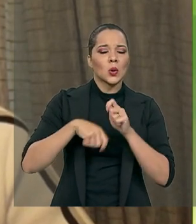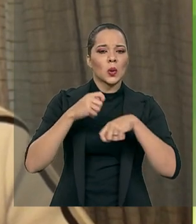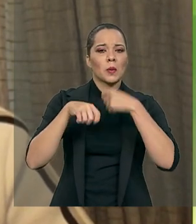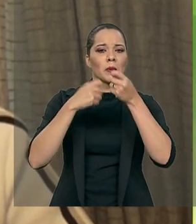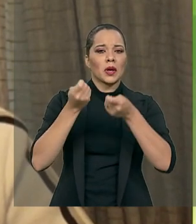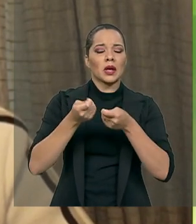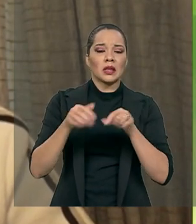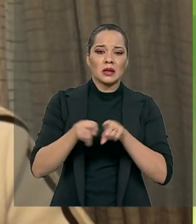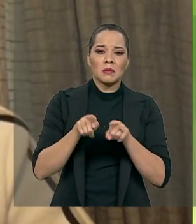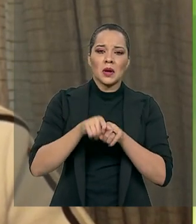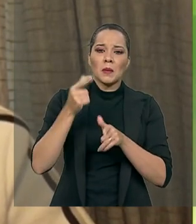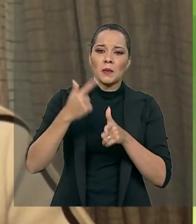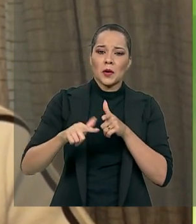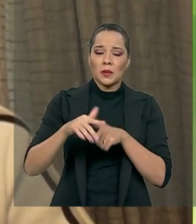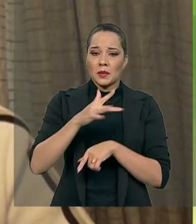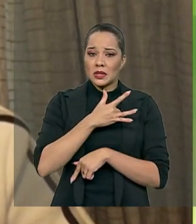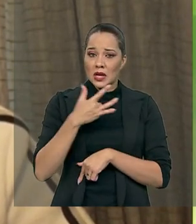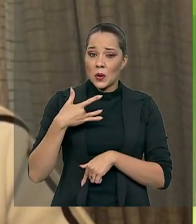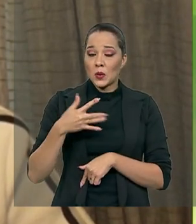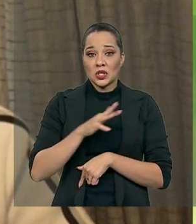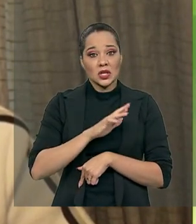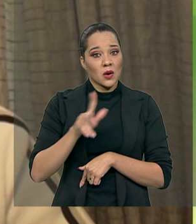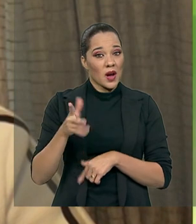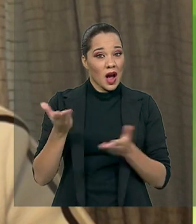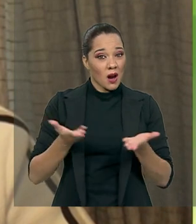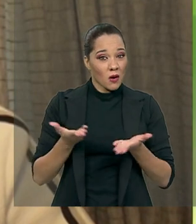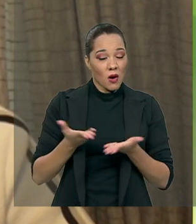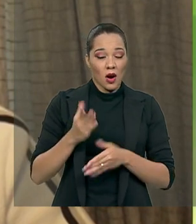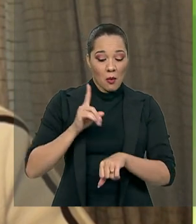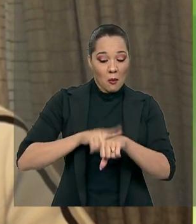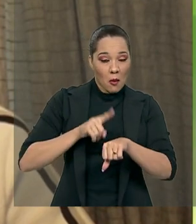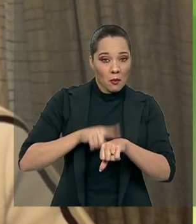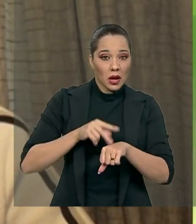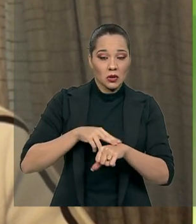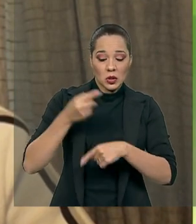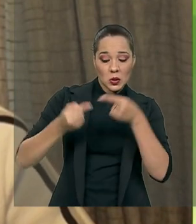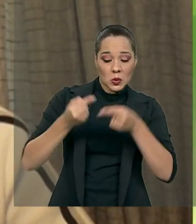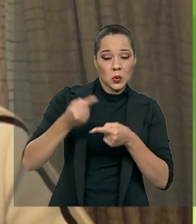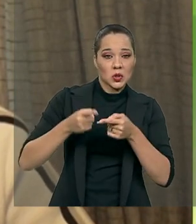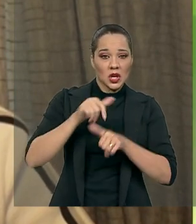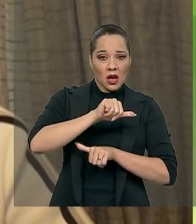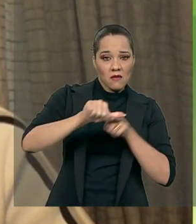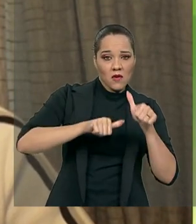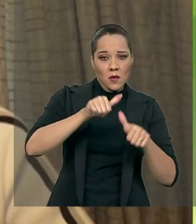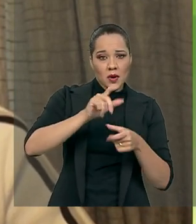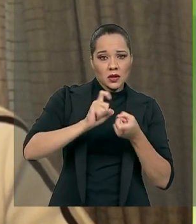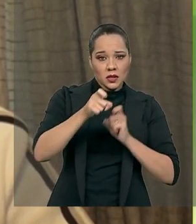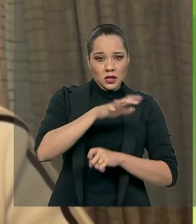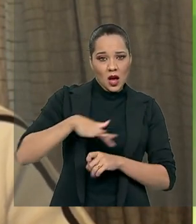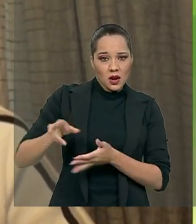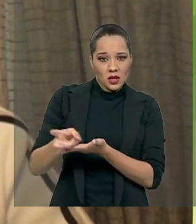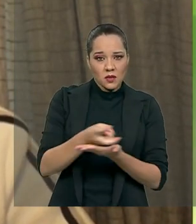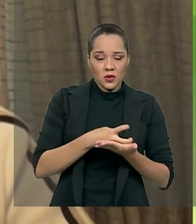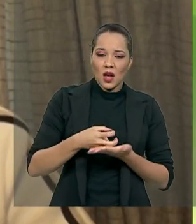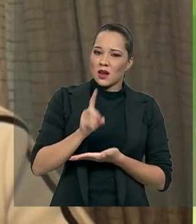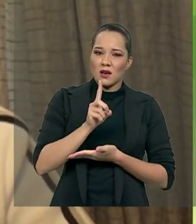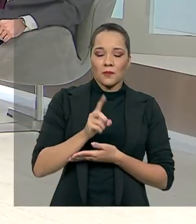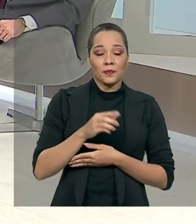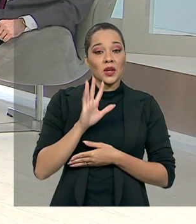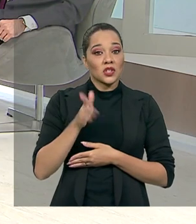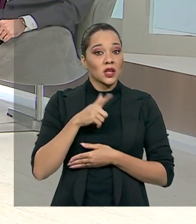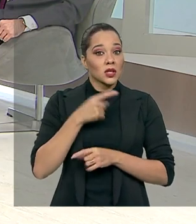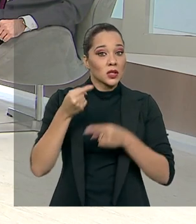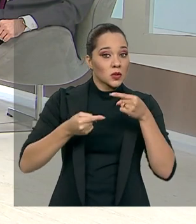sanitária não é o momento adequado para a gente discutir reforma tributária. Ela vinha sendo discutida o ano passado